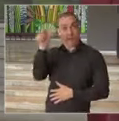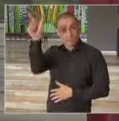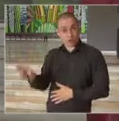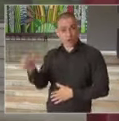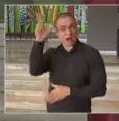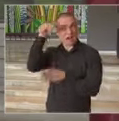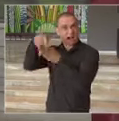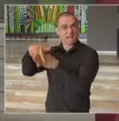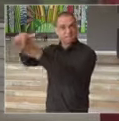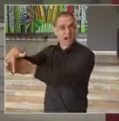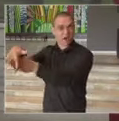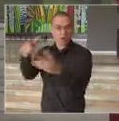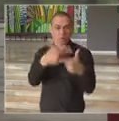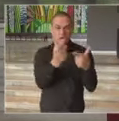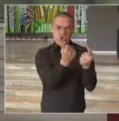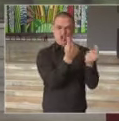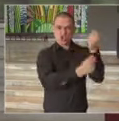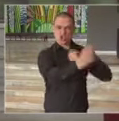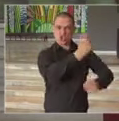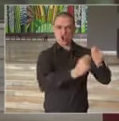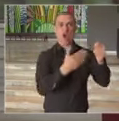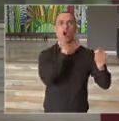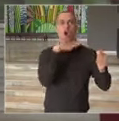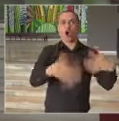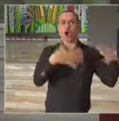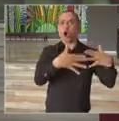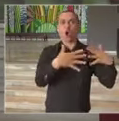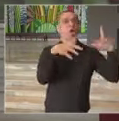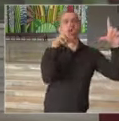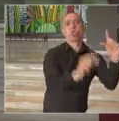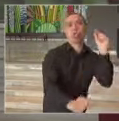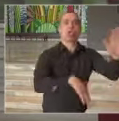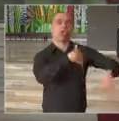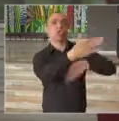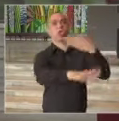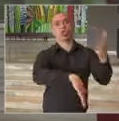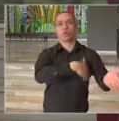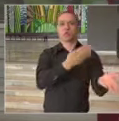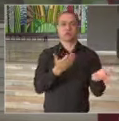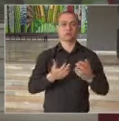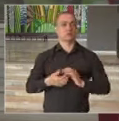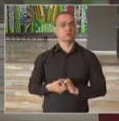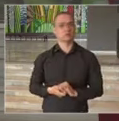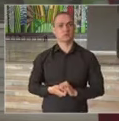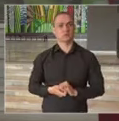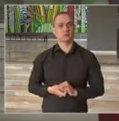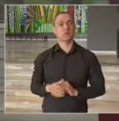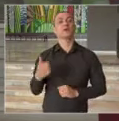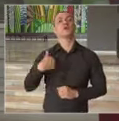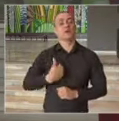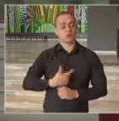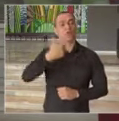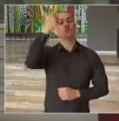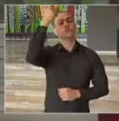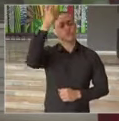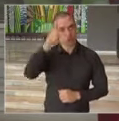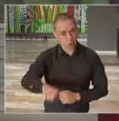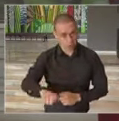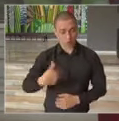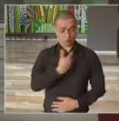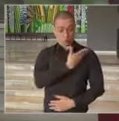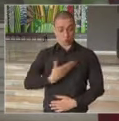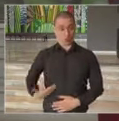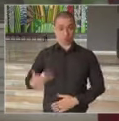cavalo e a crise econômica segue sem rédeas. Volto aqui, como